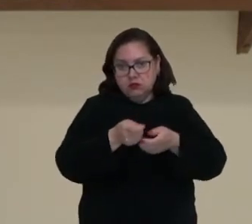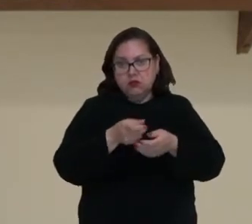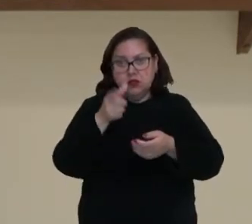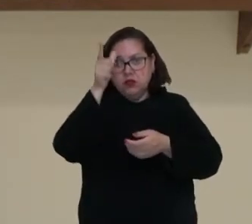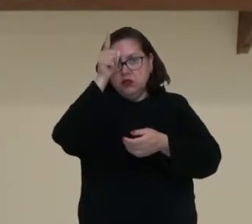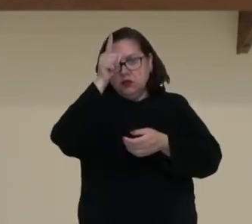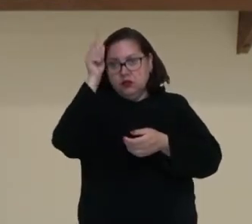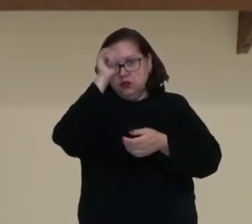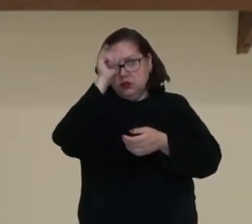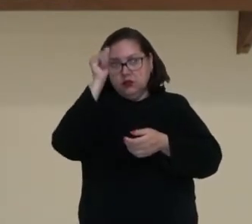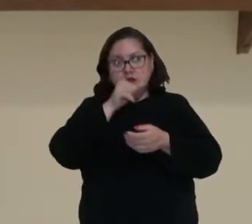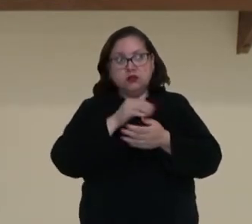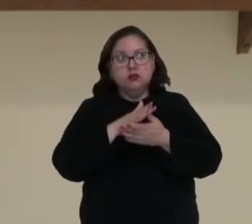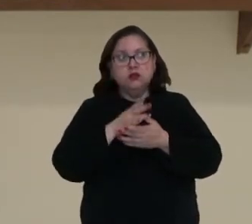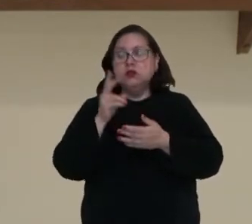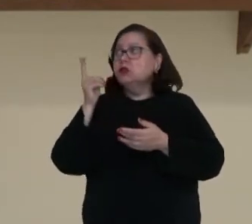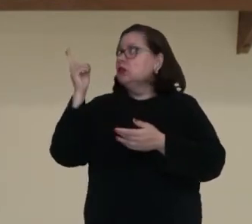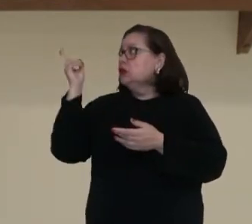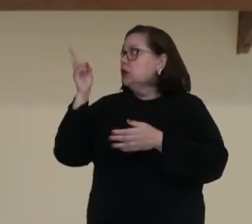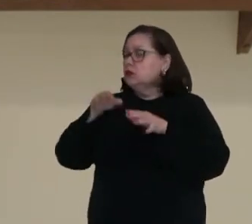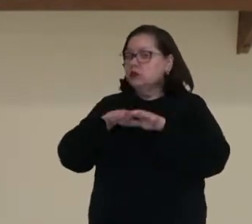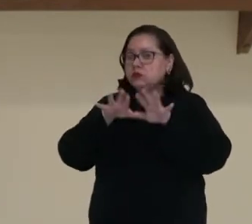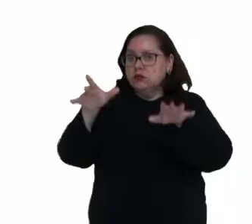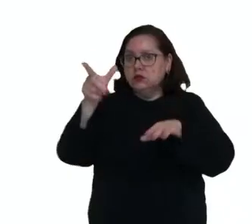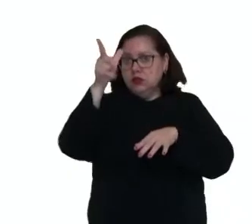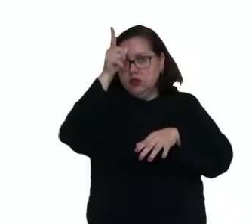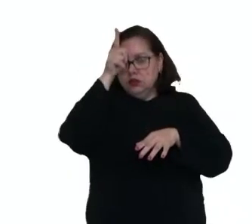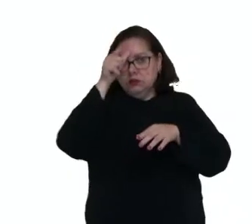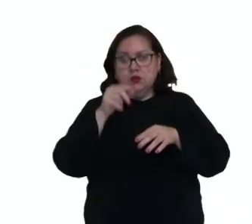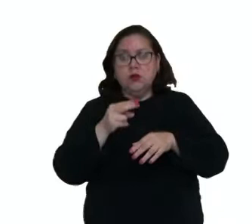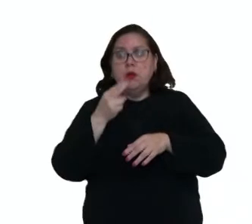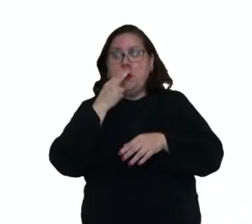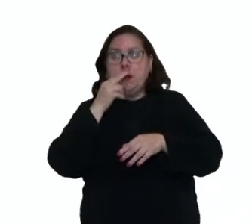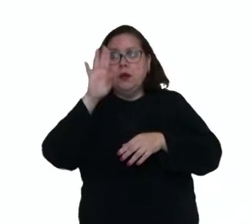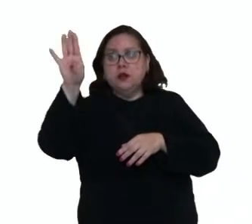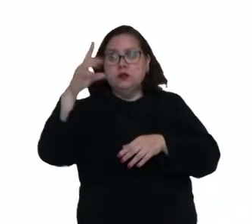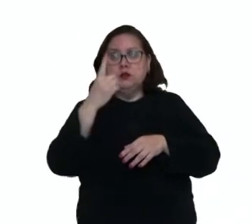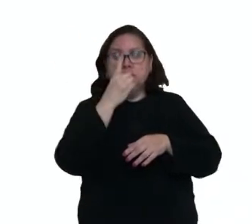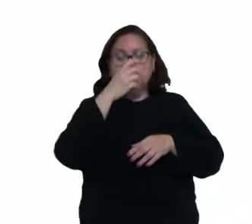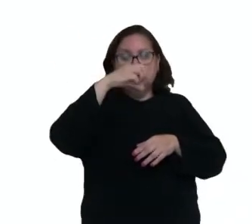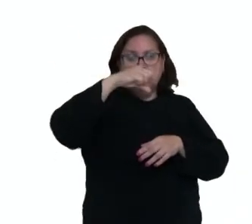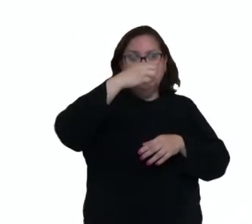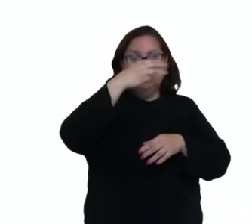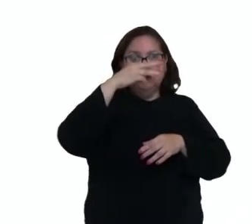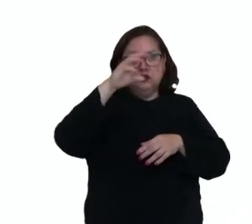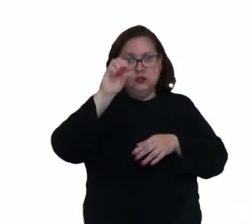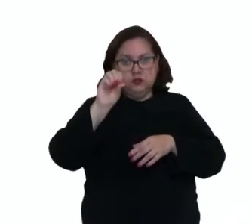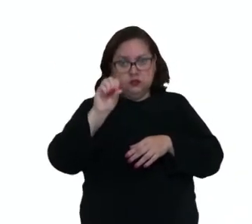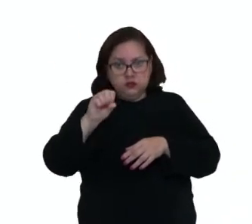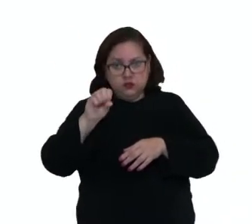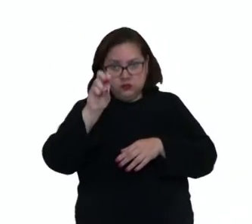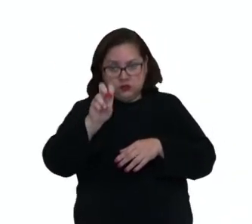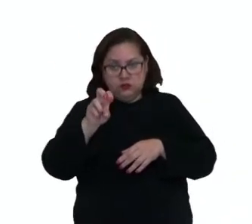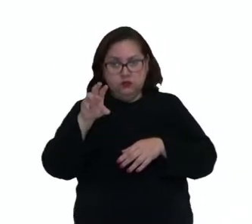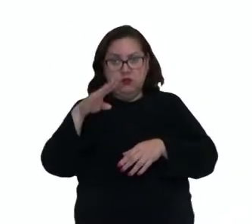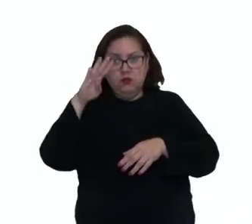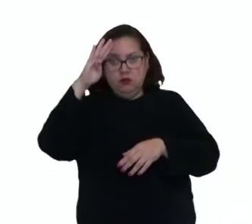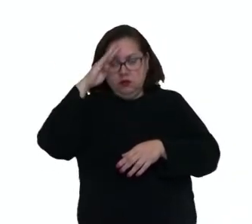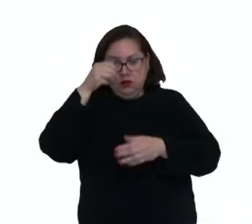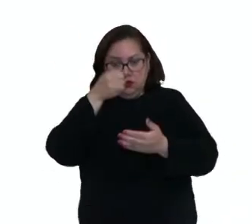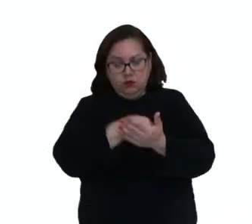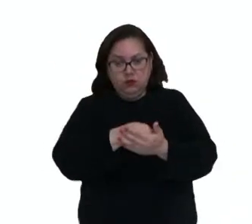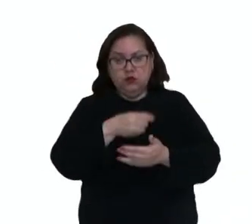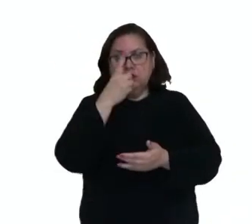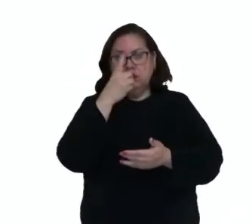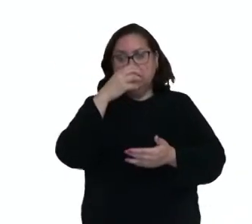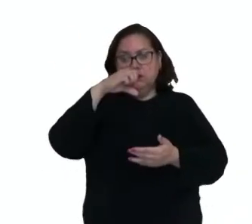Com relação ao expansionismo alemão, a gente vai ver que o Hitler, em 35, ele vai tornar o serviço militar obrigatório, que